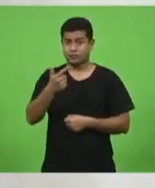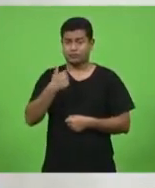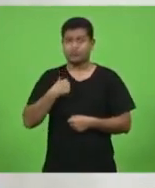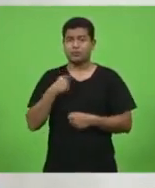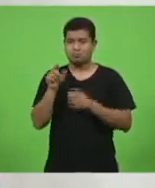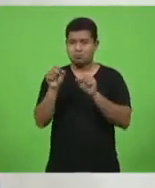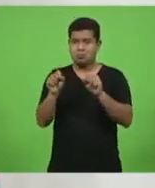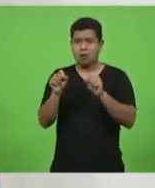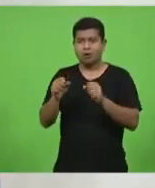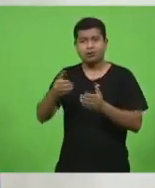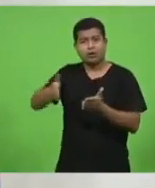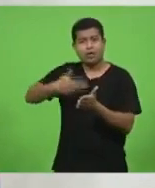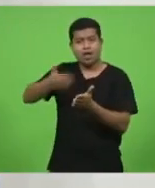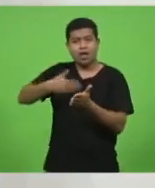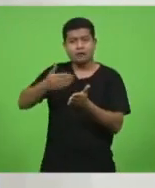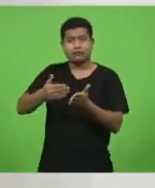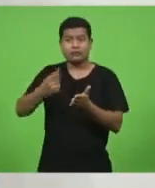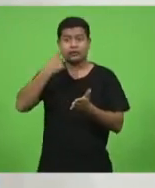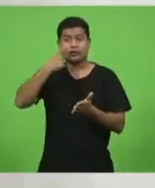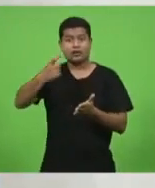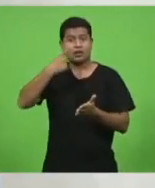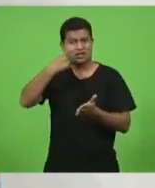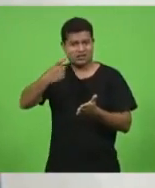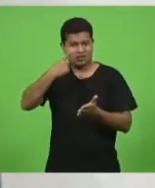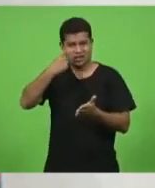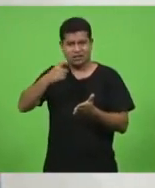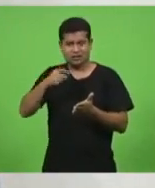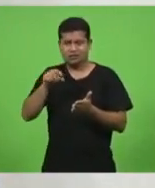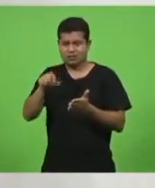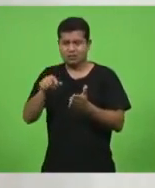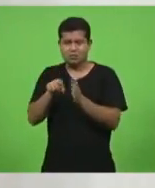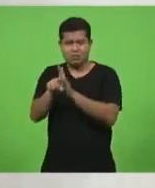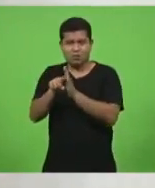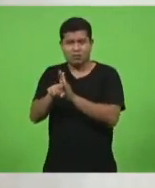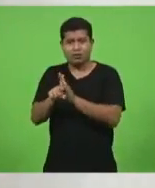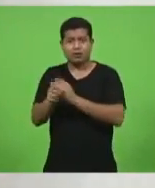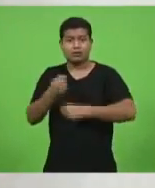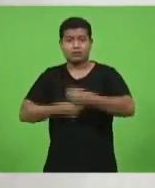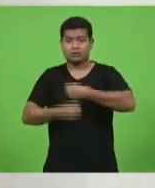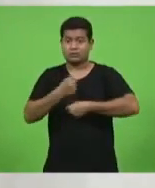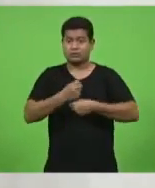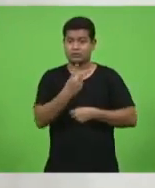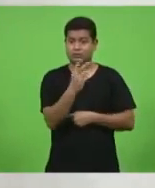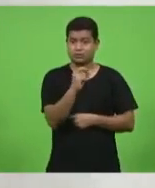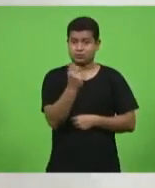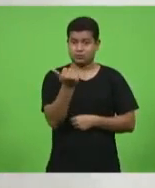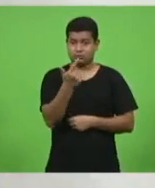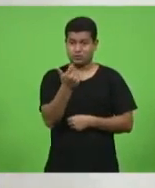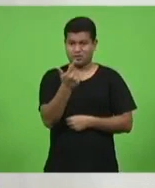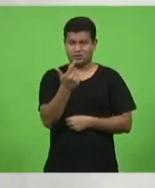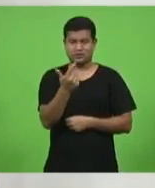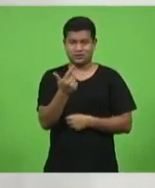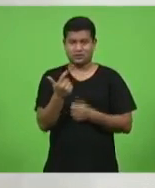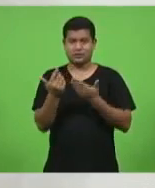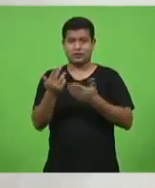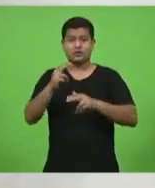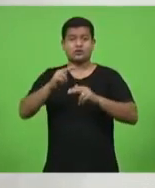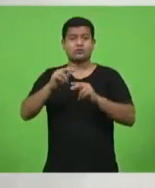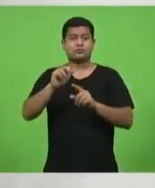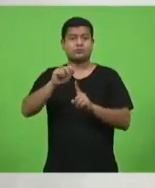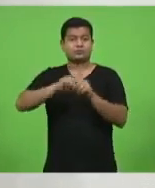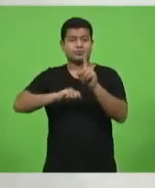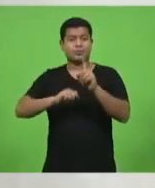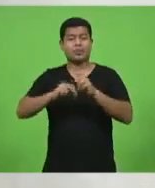procurar na revista superinteressante de julho de 2012, falavam. Ou seja, se lá atrás já se